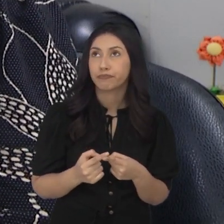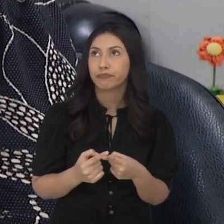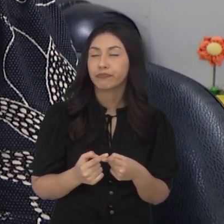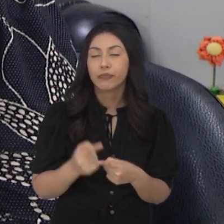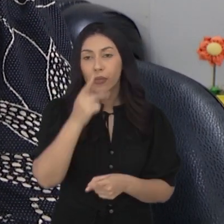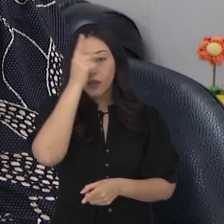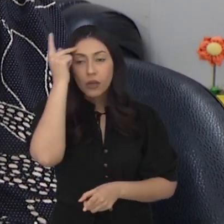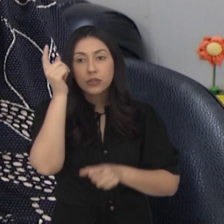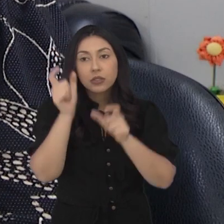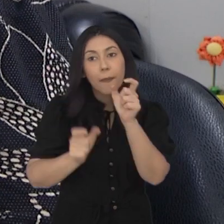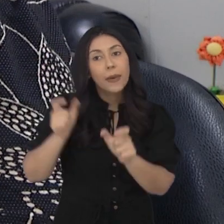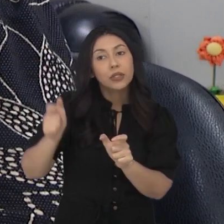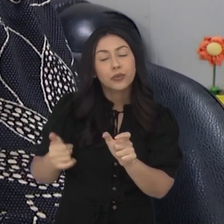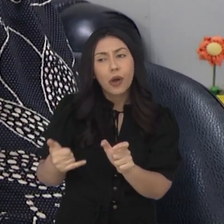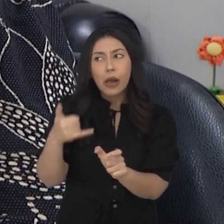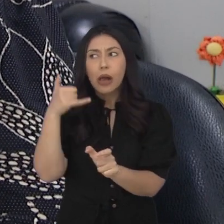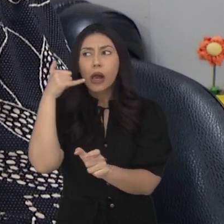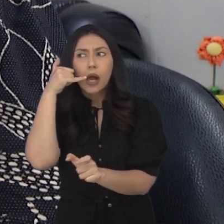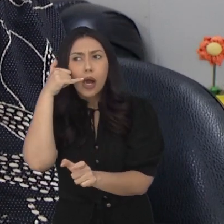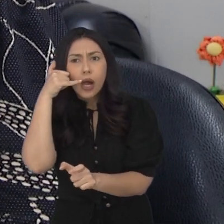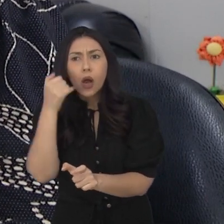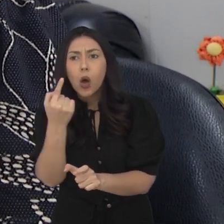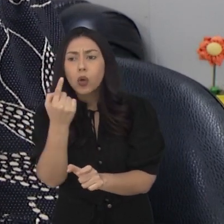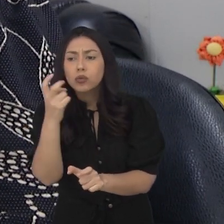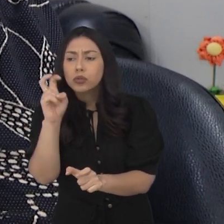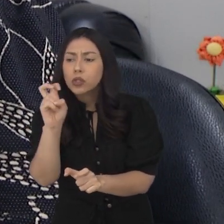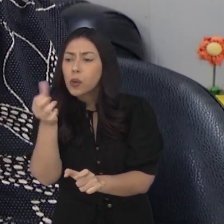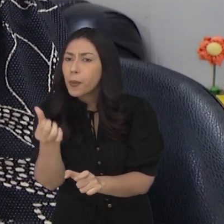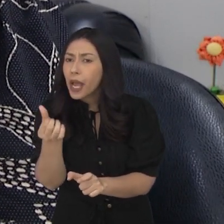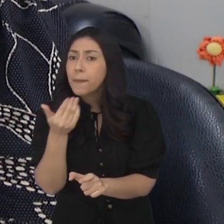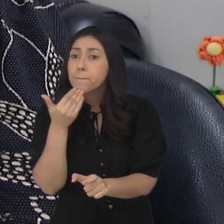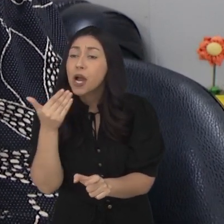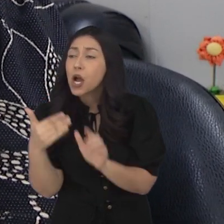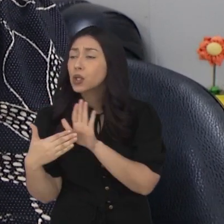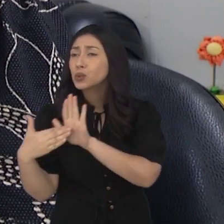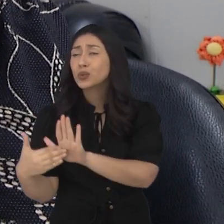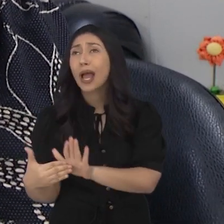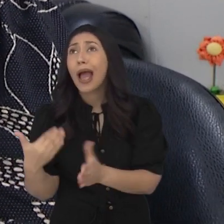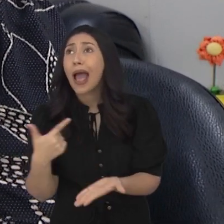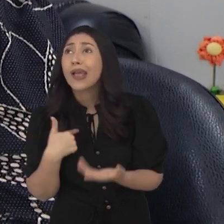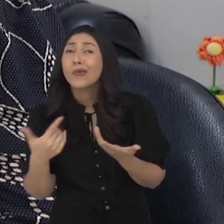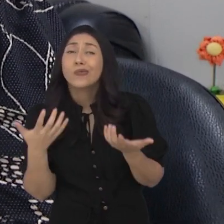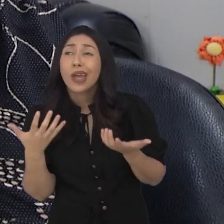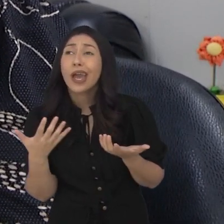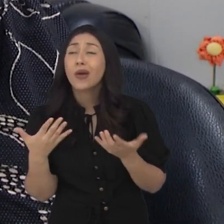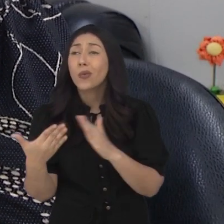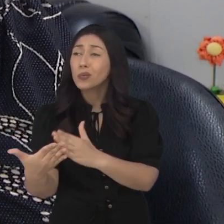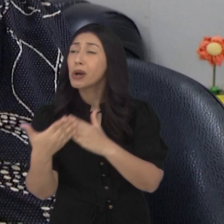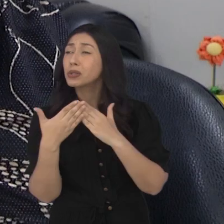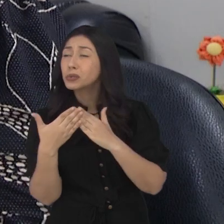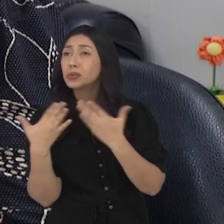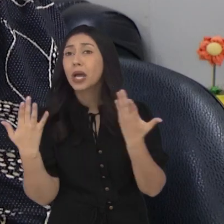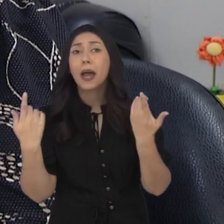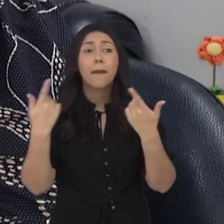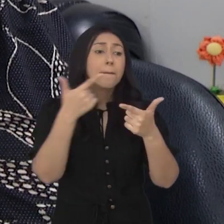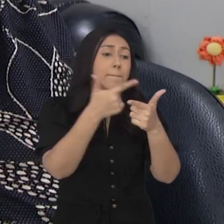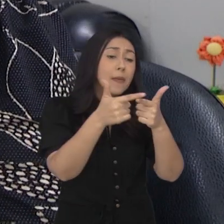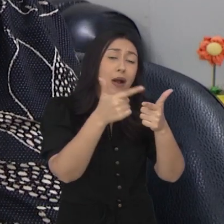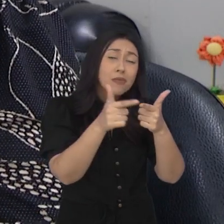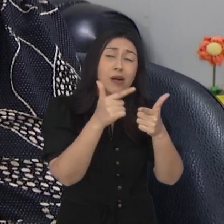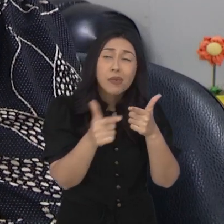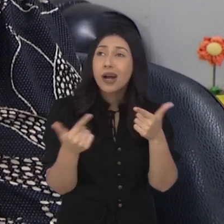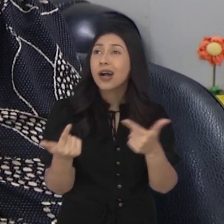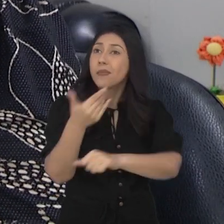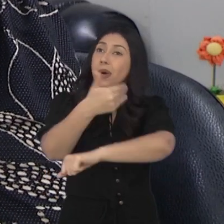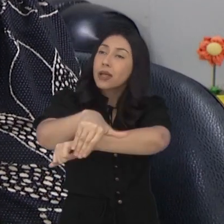as pessoas que ligam pedindo ajuda num 5-6, ah, não está funcionando, ah, eu quero um agente, ah, eu estou